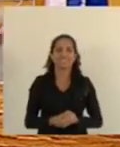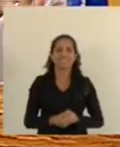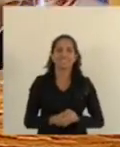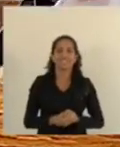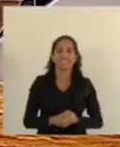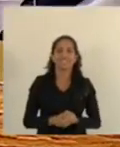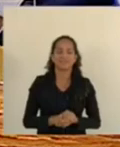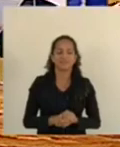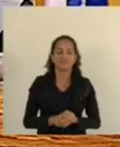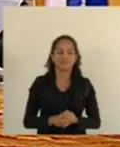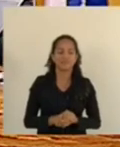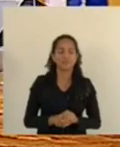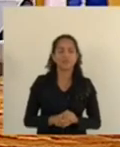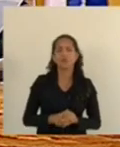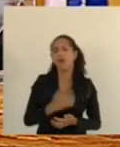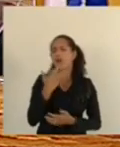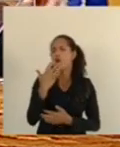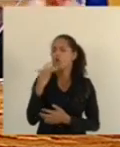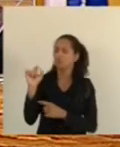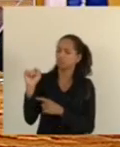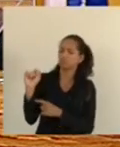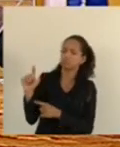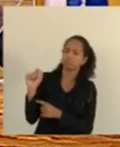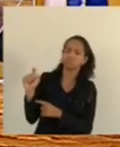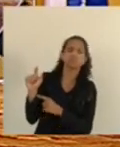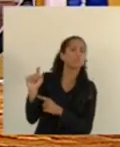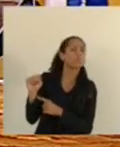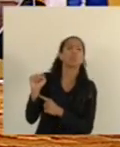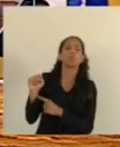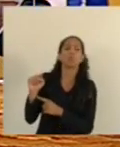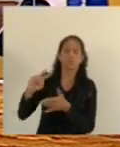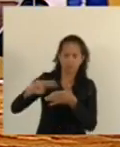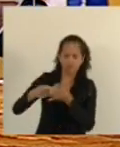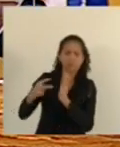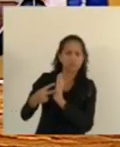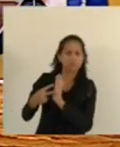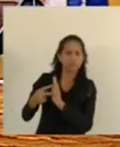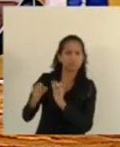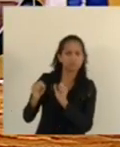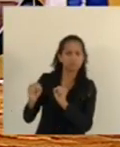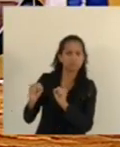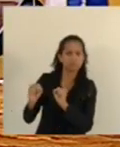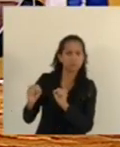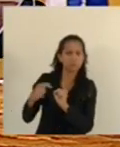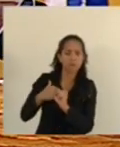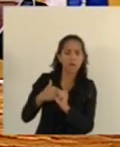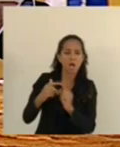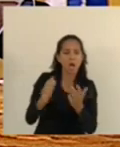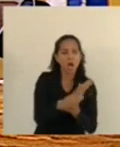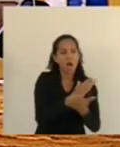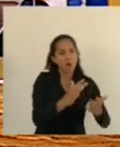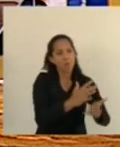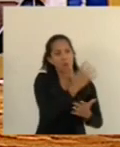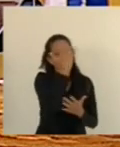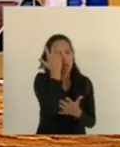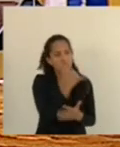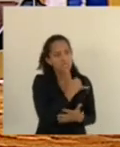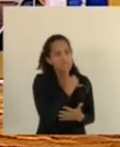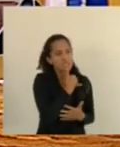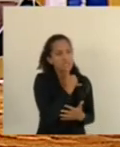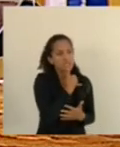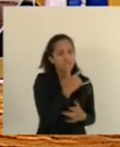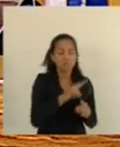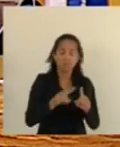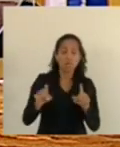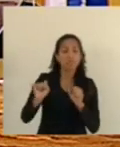A cor azul possui um significado que para muitos pode ser triste, mas também